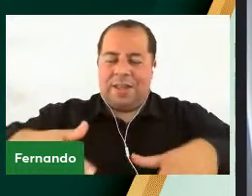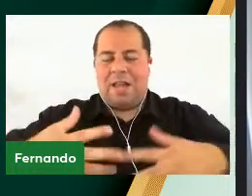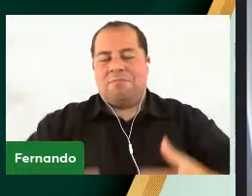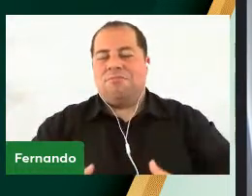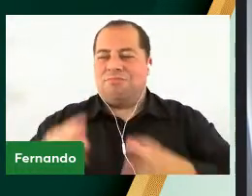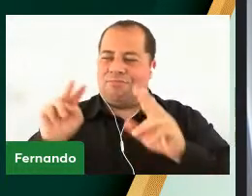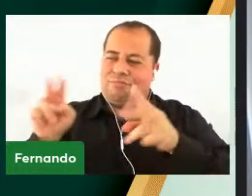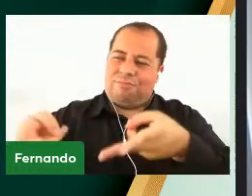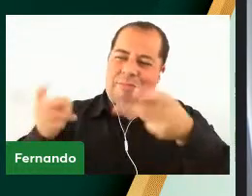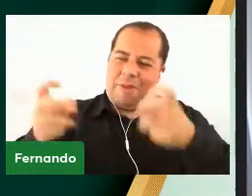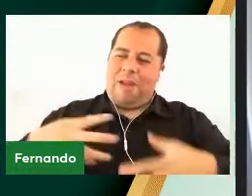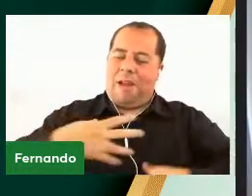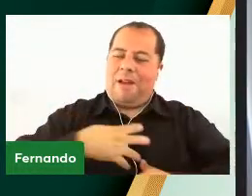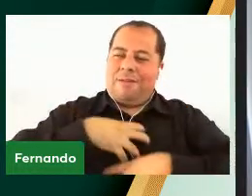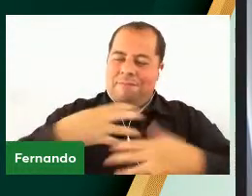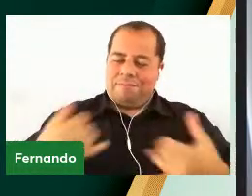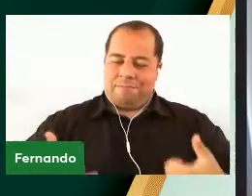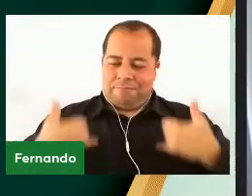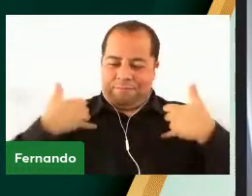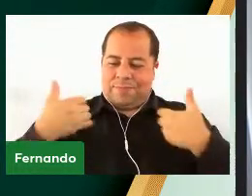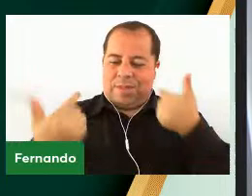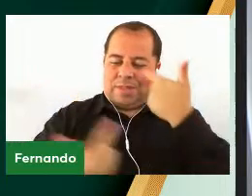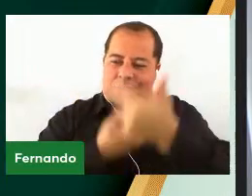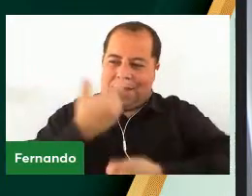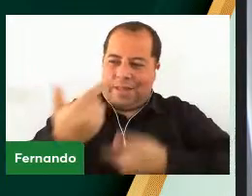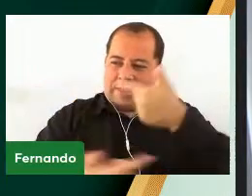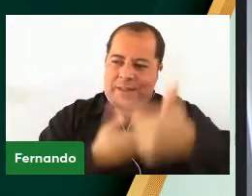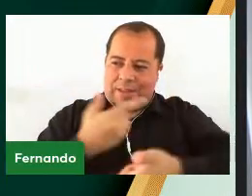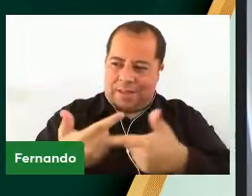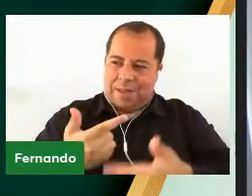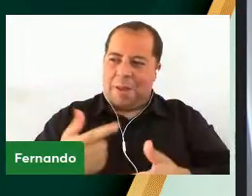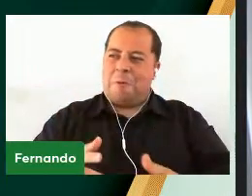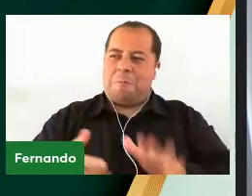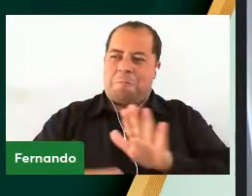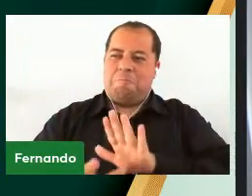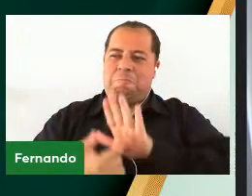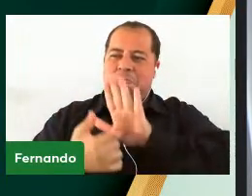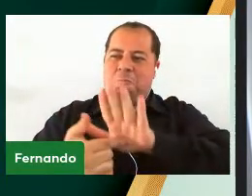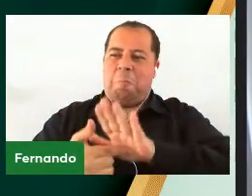Os De trabalho E ocupando Lugar de destaque